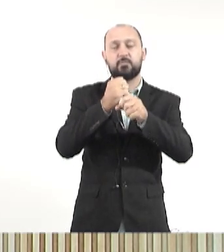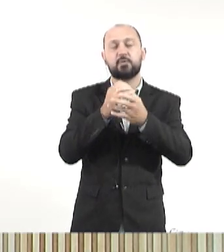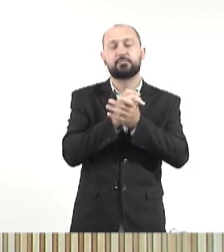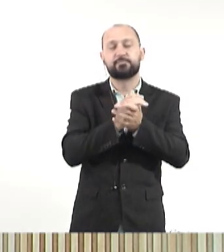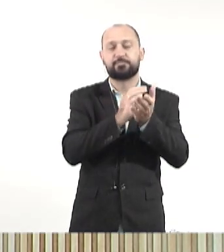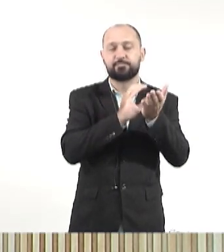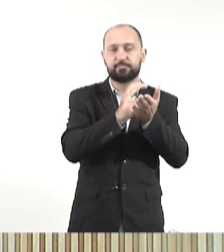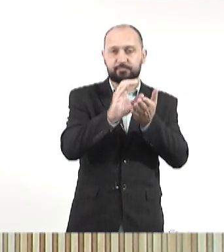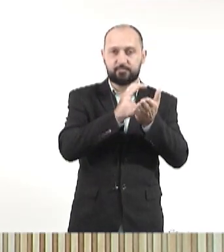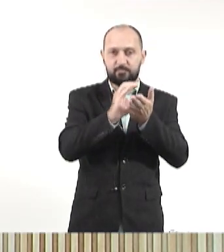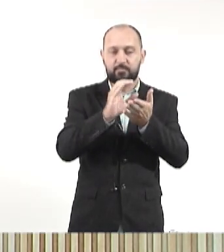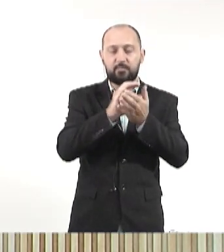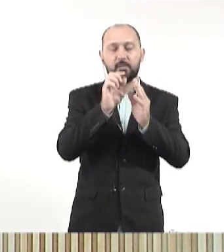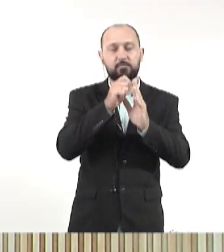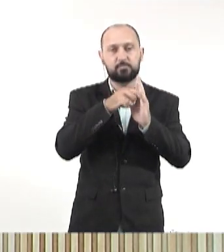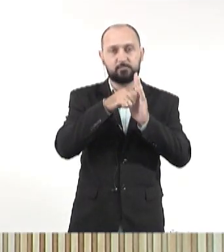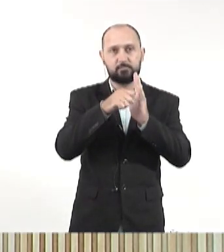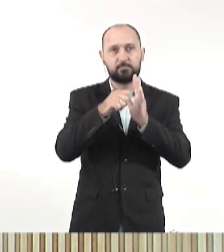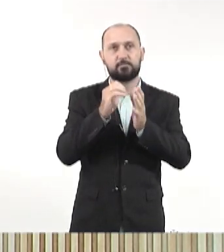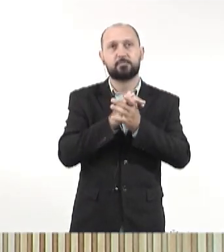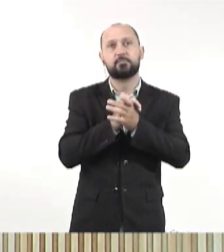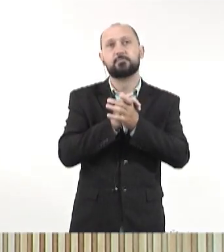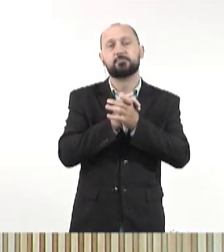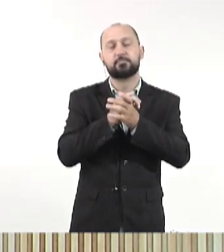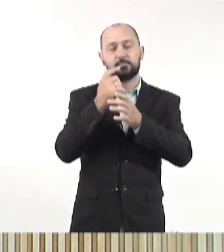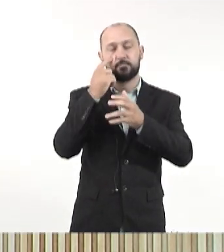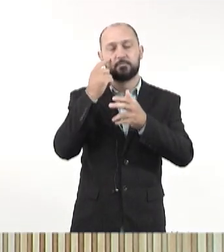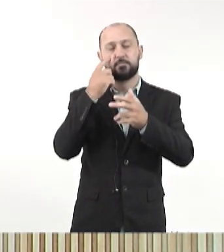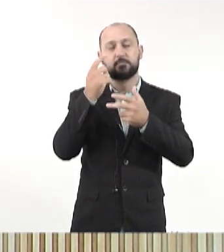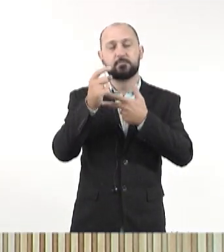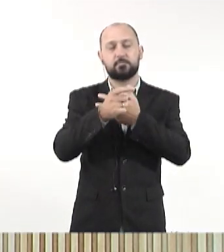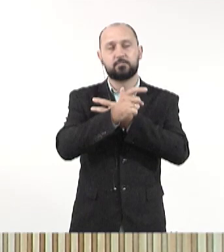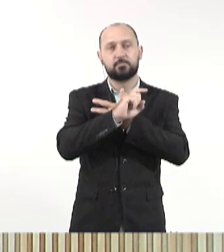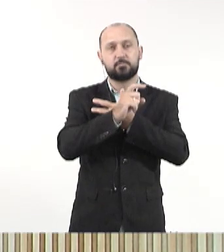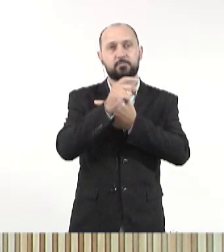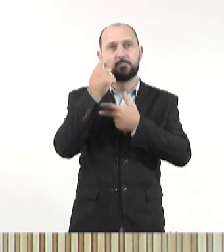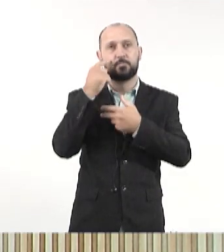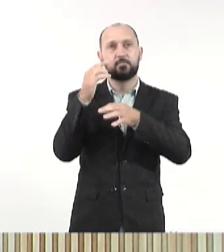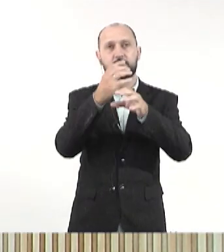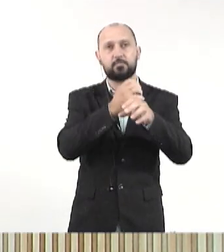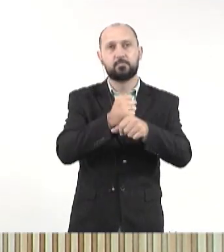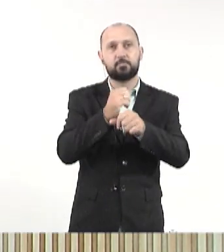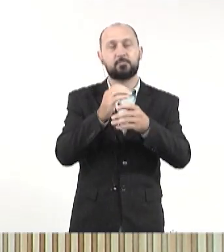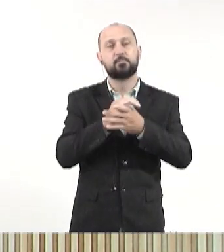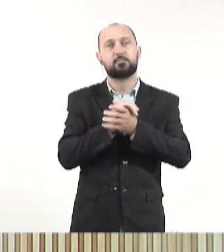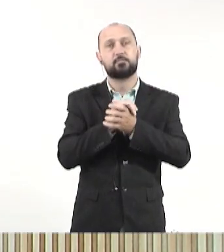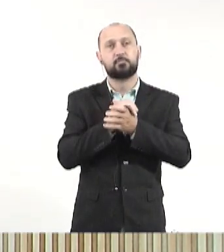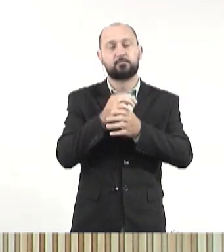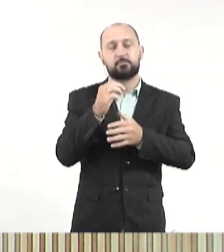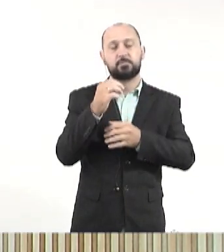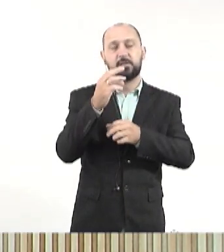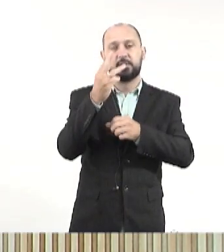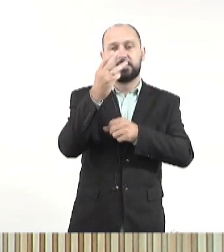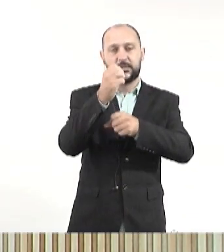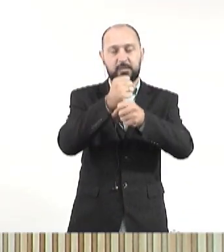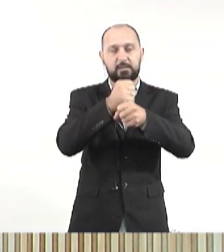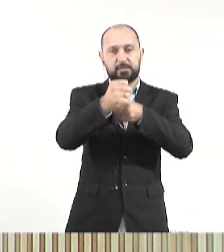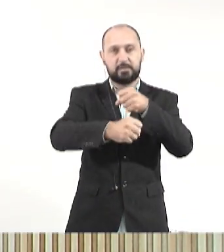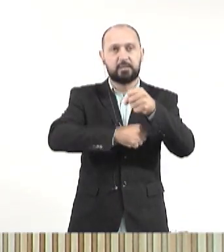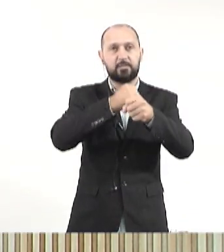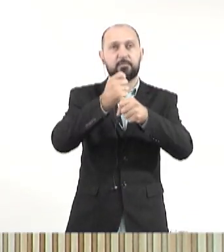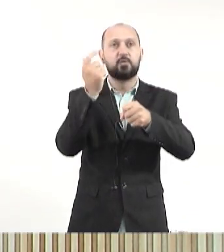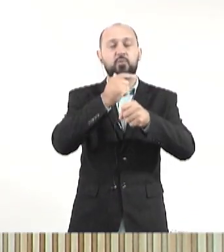aportes que serão feitos mensalmente pelo Poder Executivo, mas o valor total é esse, um plano, então, de 30 anos